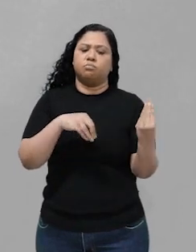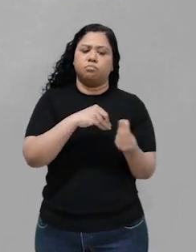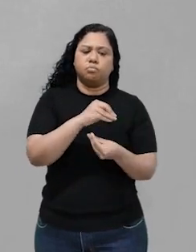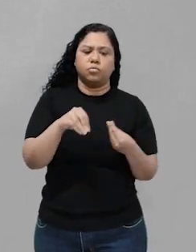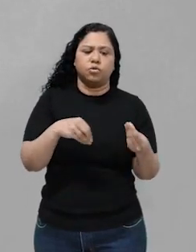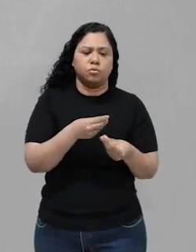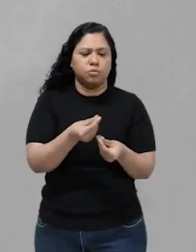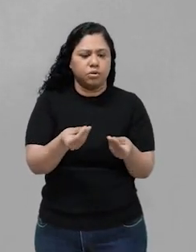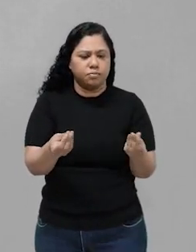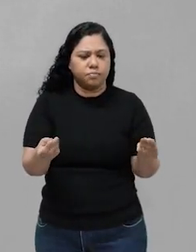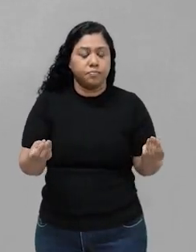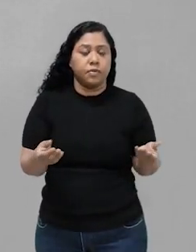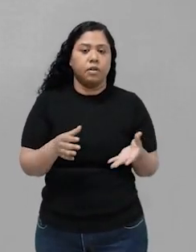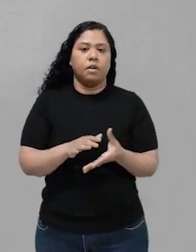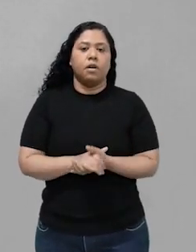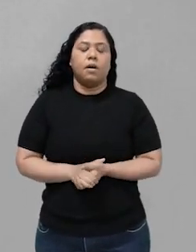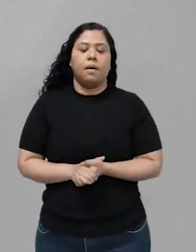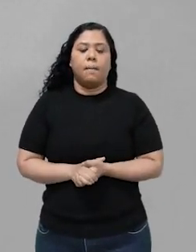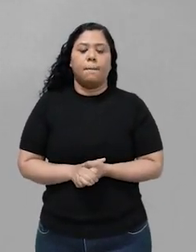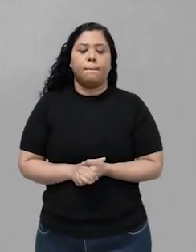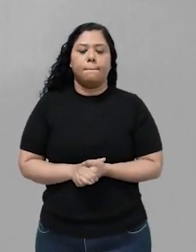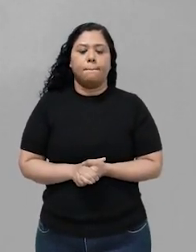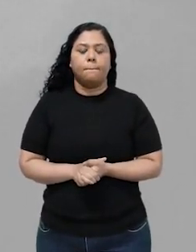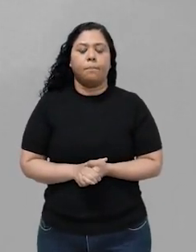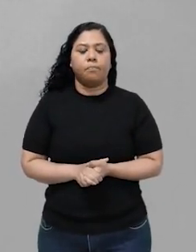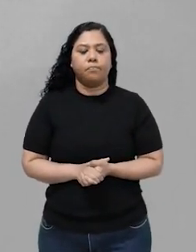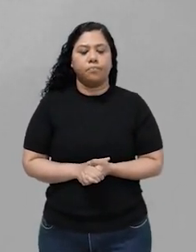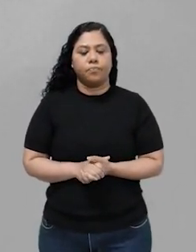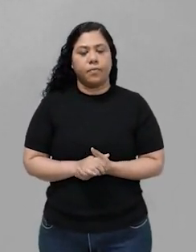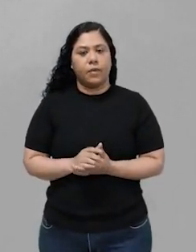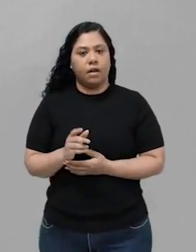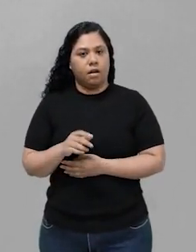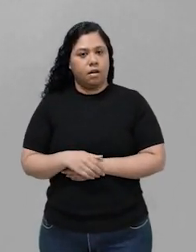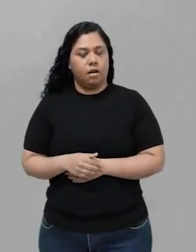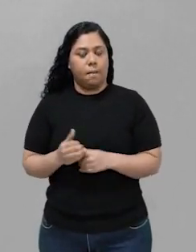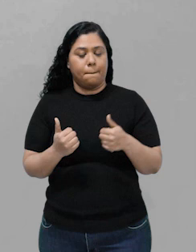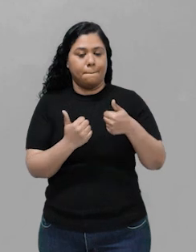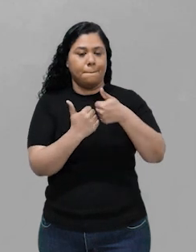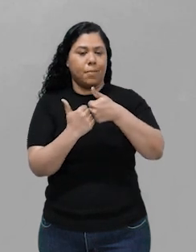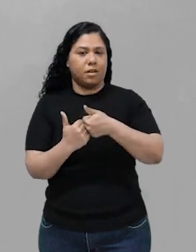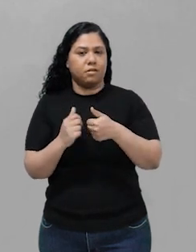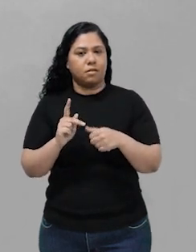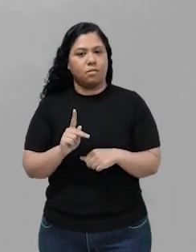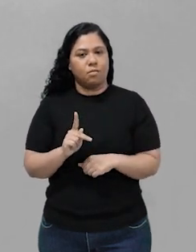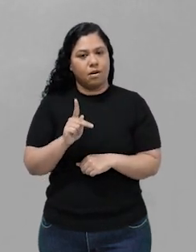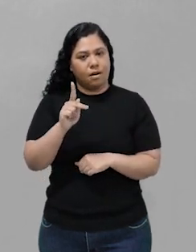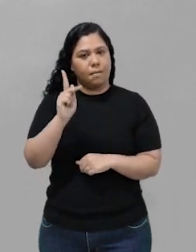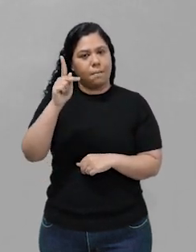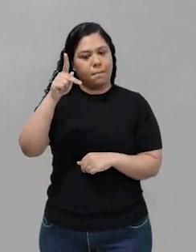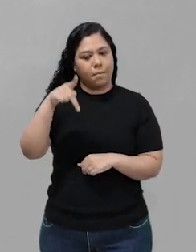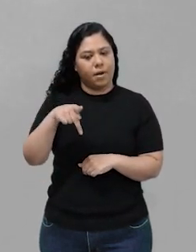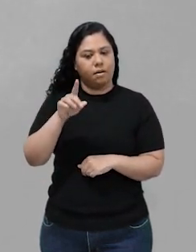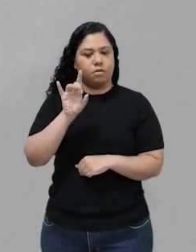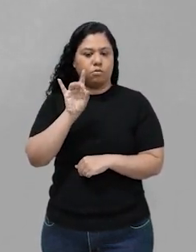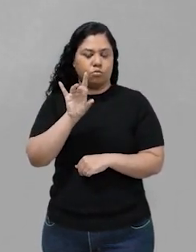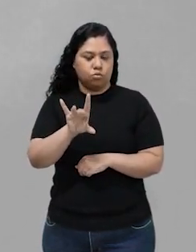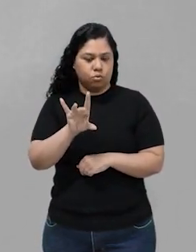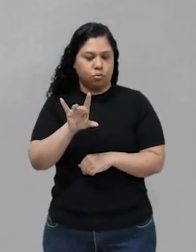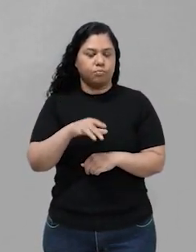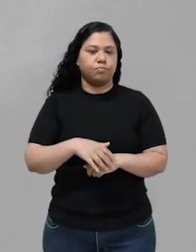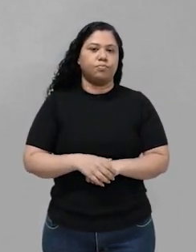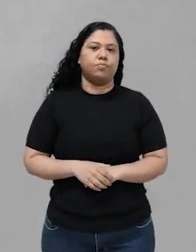Aq, de aquoso. Para a constante em termos da pressão, a gente só trabalha com